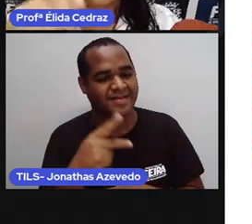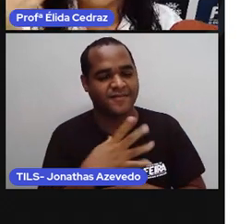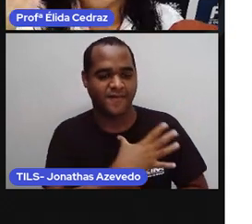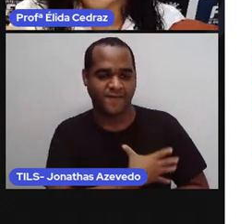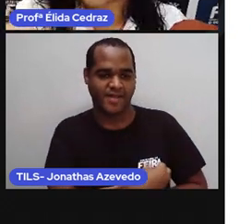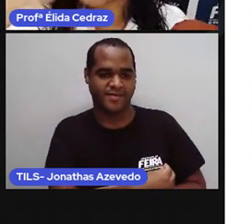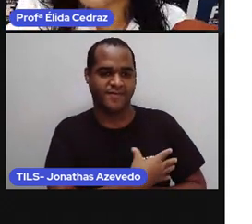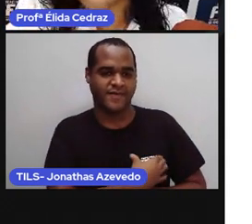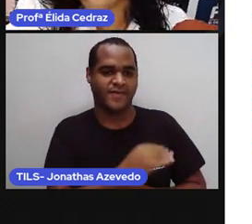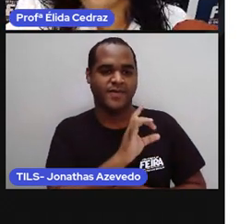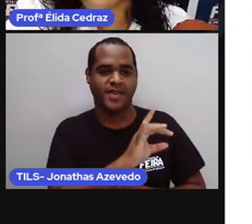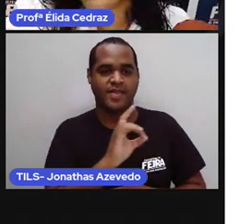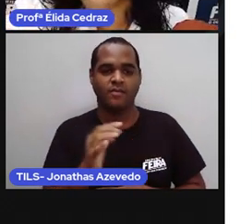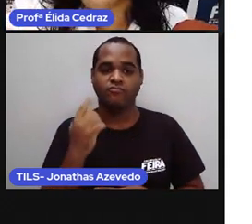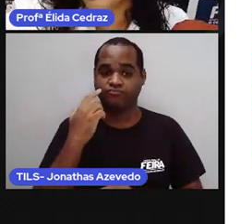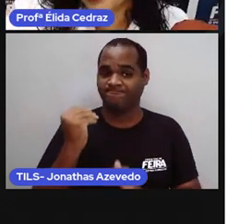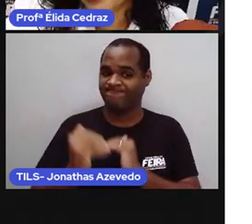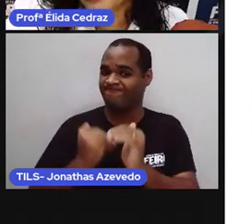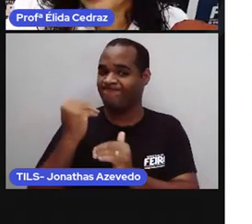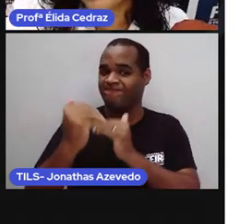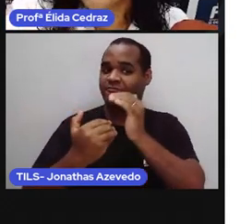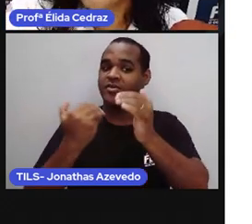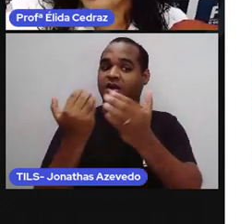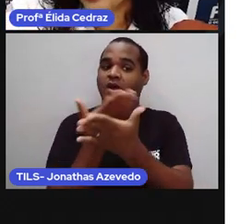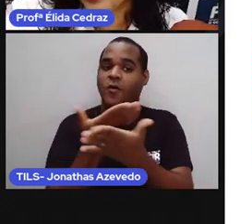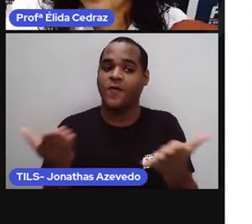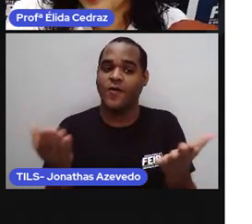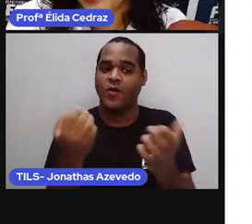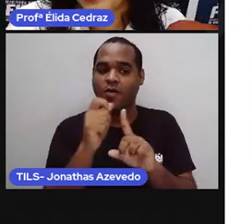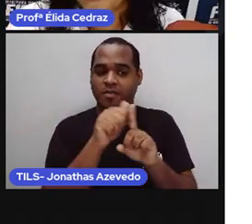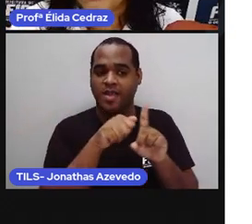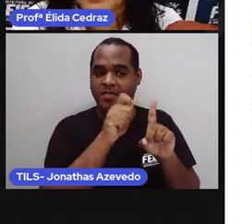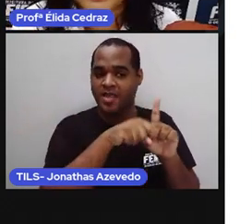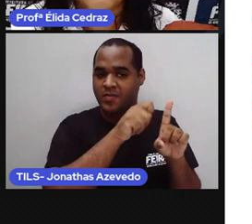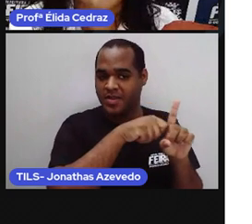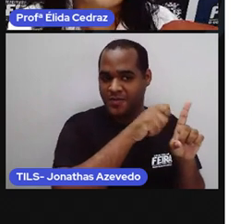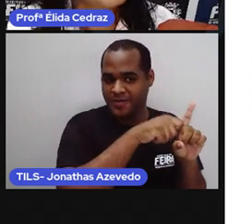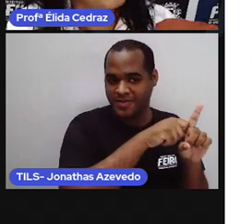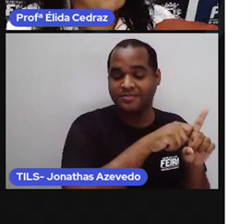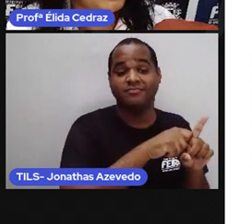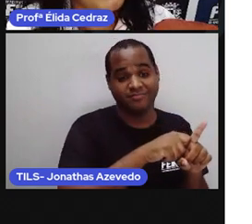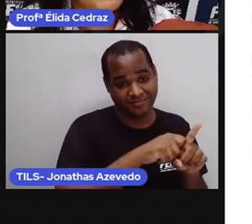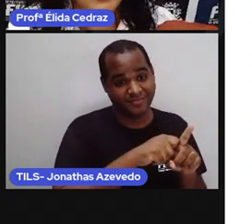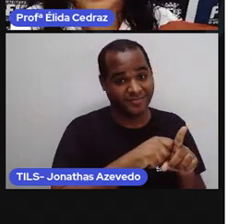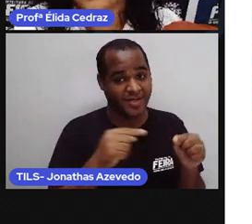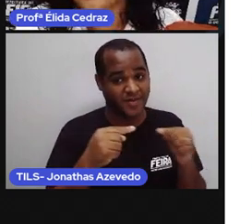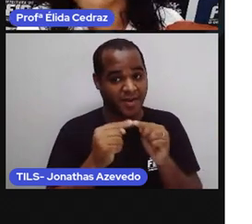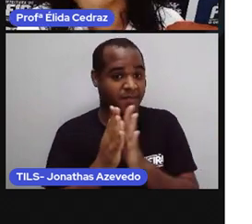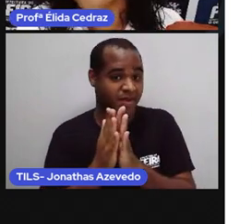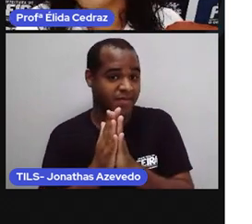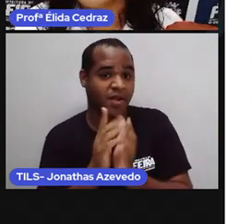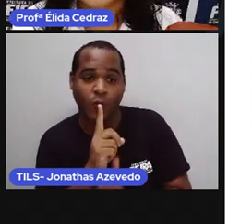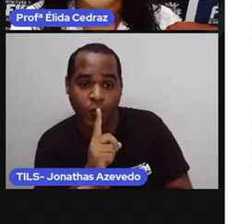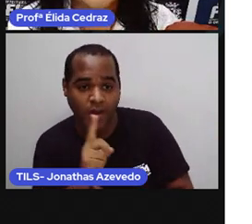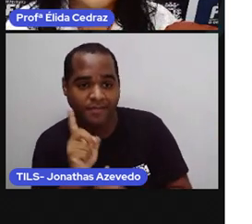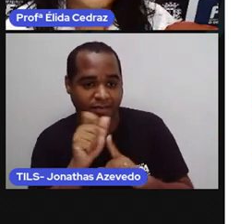o desenvolvimento deles durante o decorrer da vida. É o mês-versário.